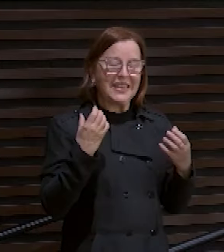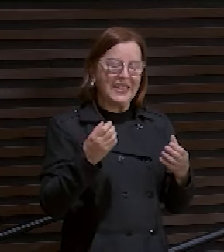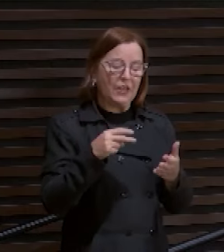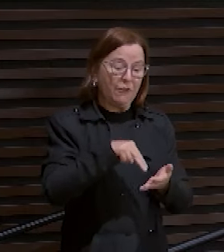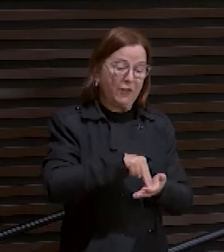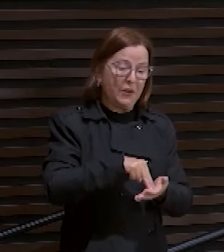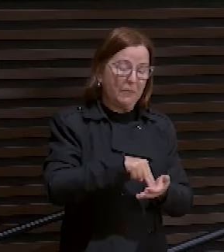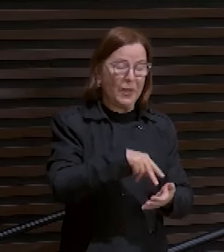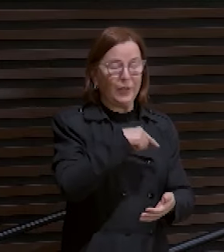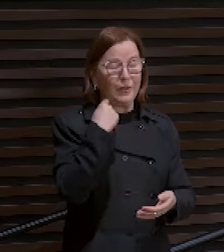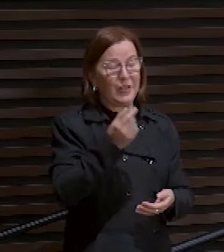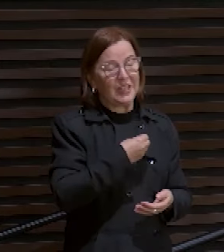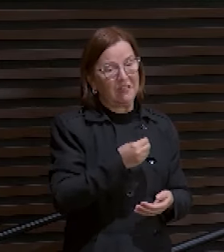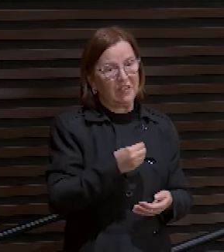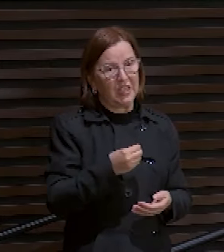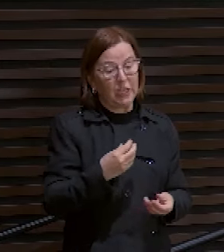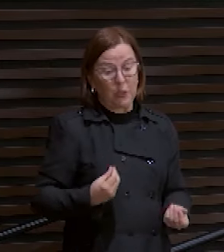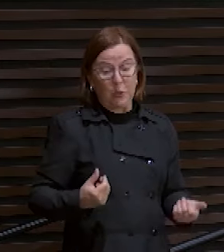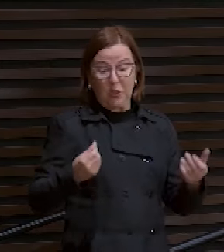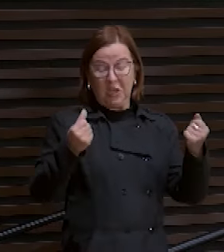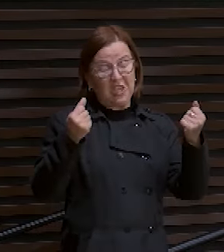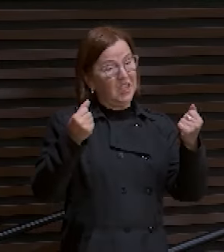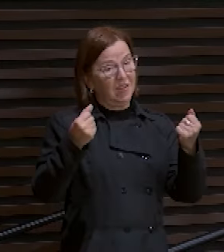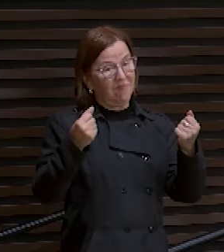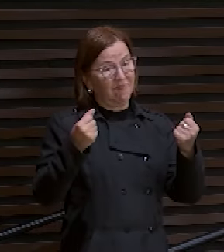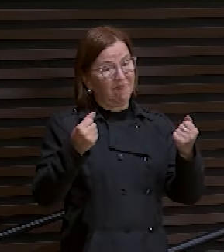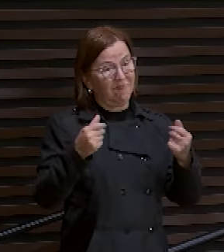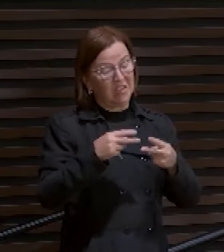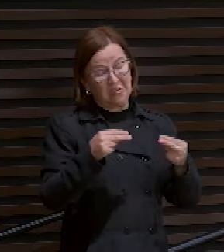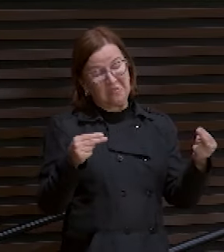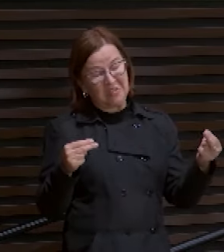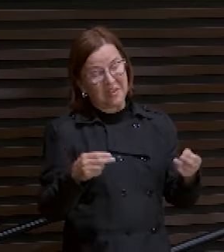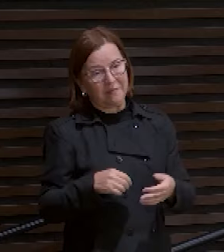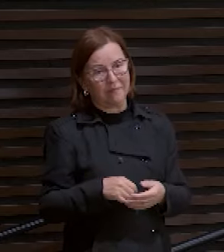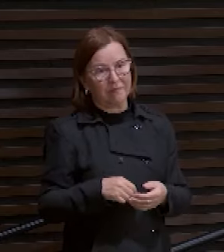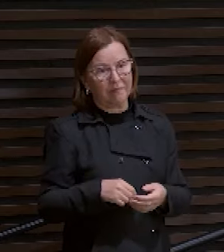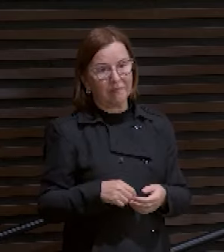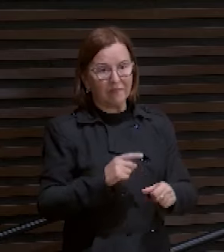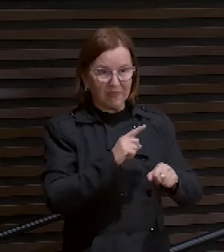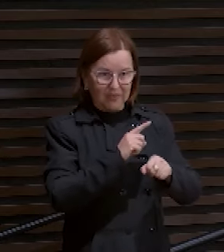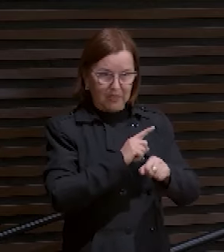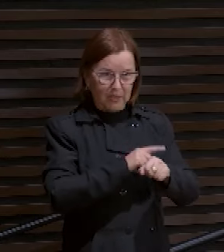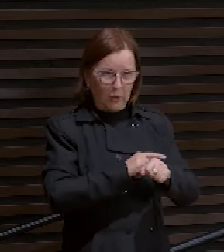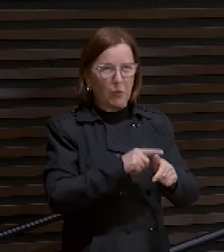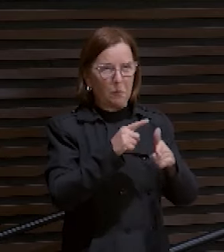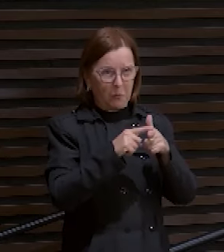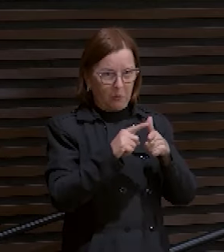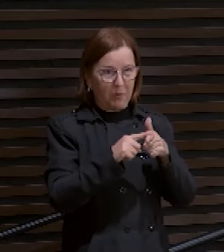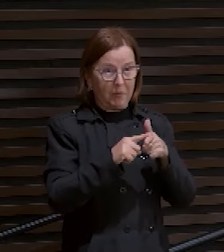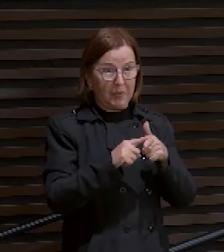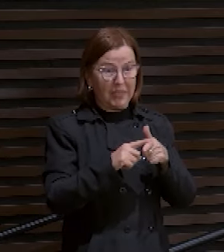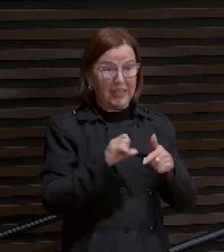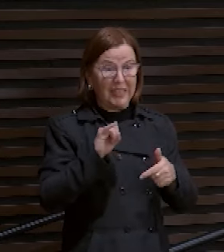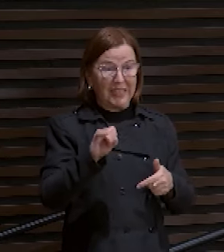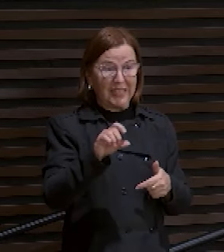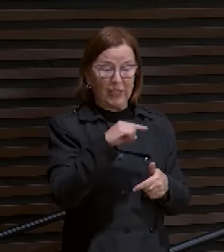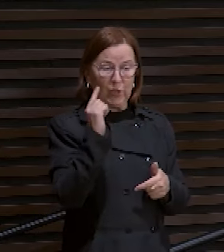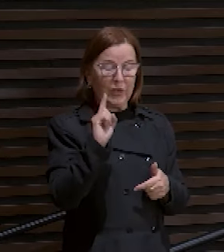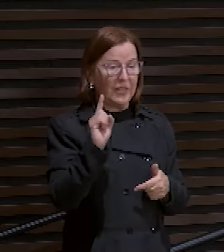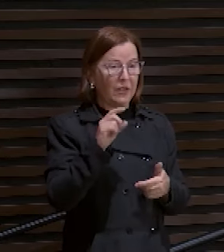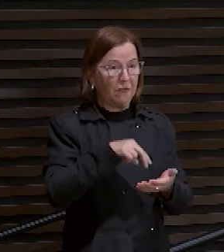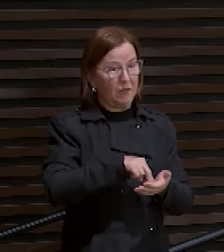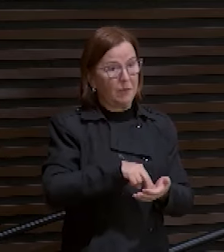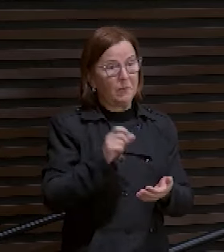bens. Nas coisas. Na hora que vier, se você não estiver firme. Se eu não estiver firme na palavra, a gente vai sucumbir. O que que diz aí o Salmo